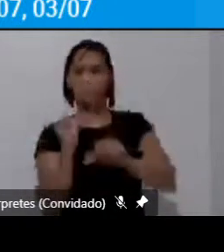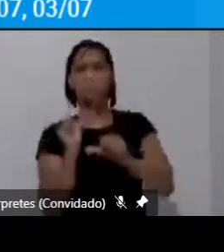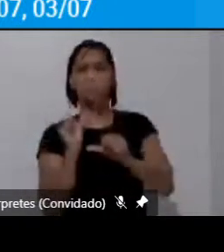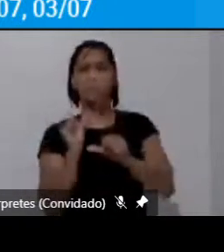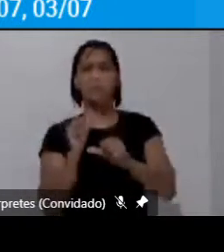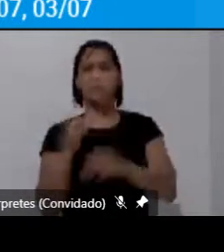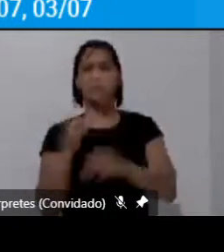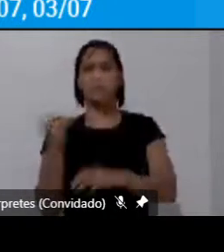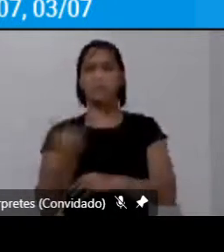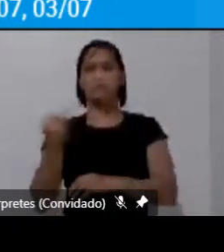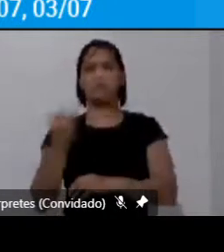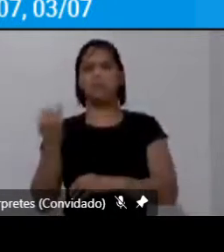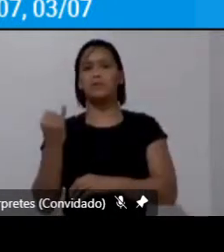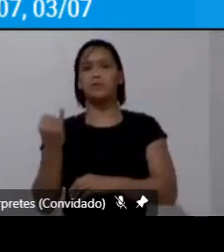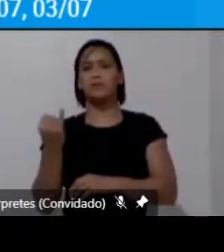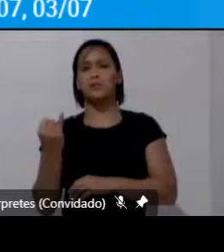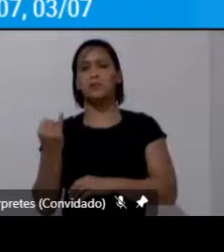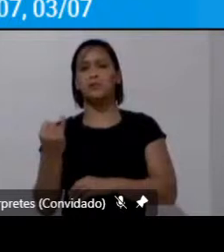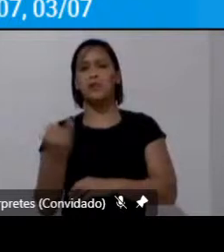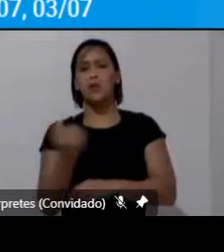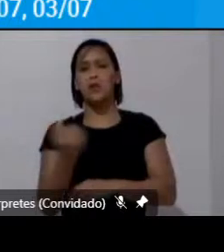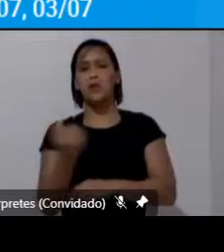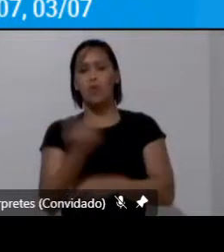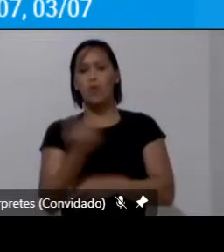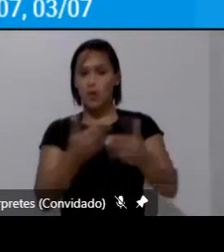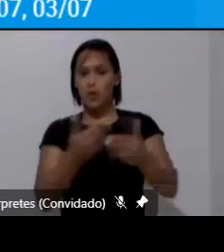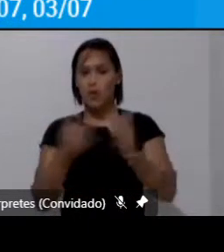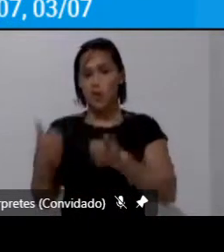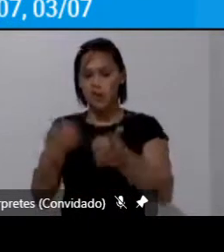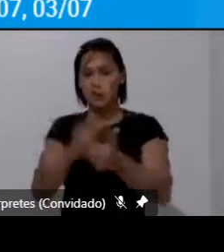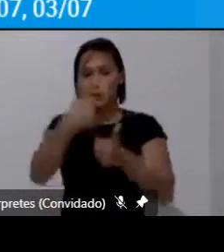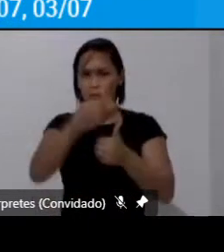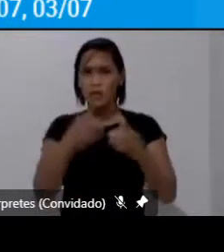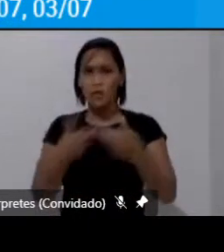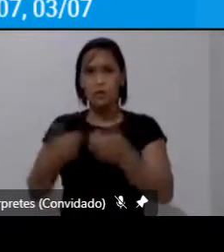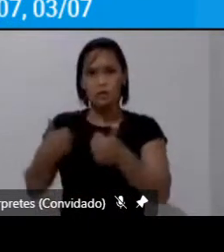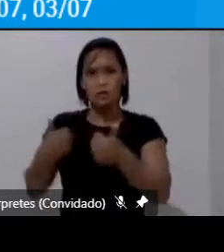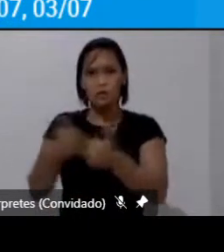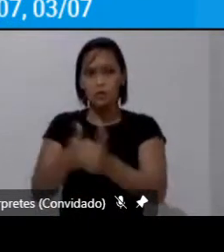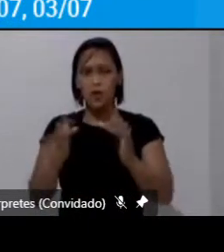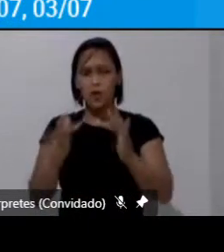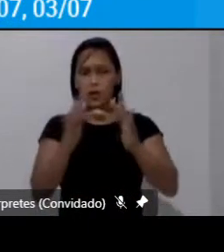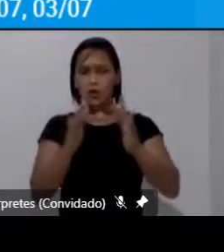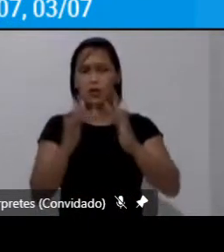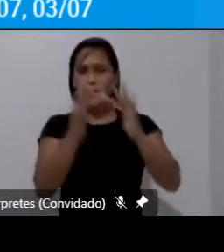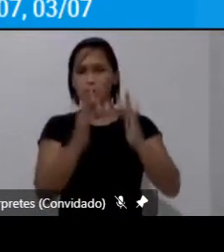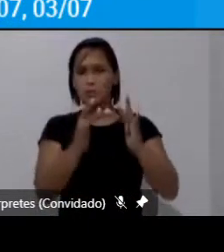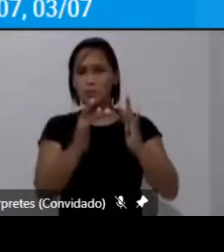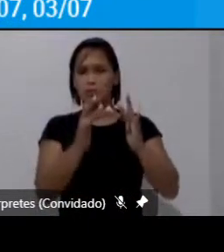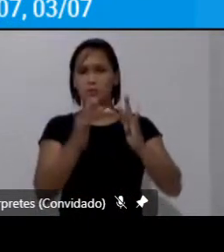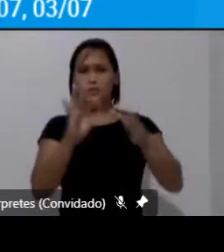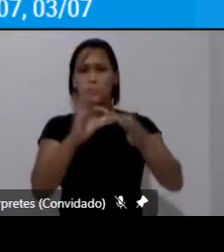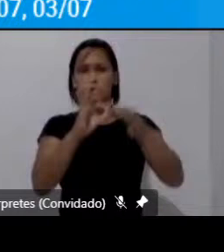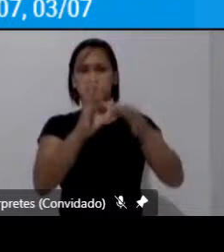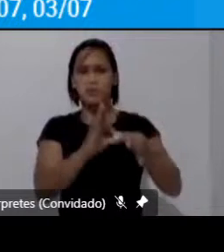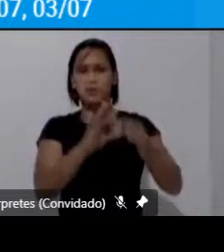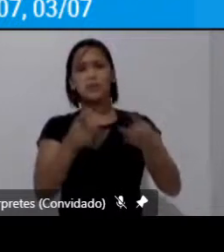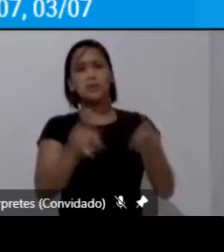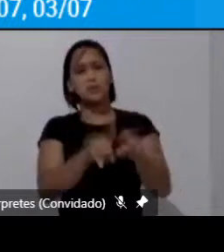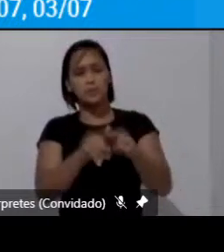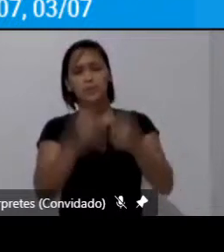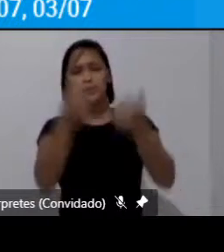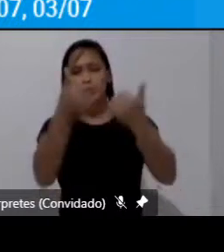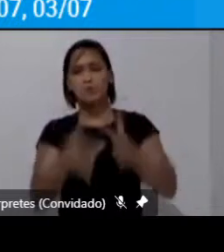importante uma coisa é a proximidade outra coisa é a conectividade como ela pesa qual é o